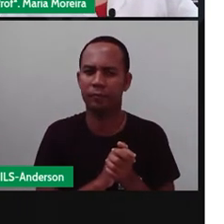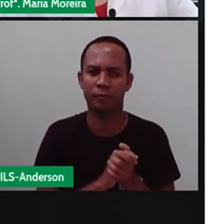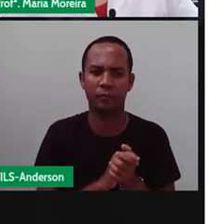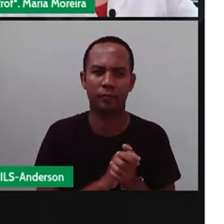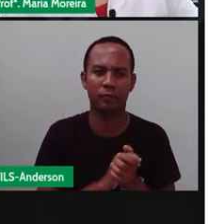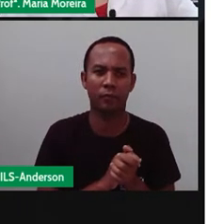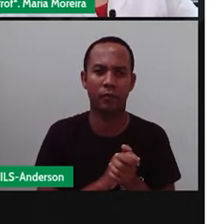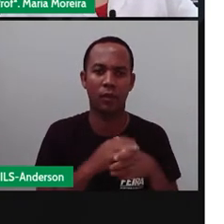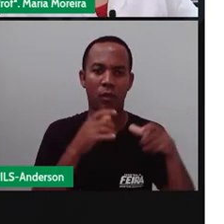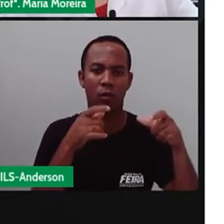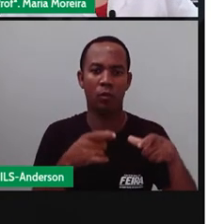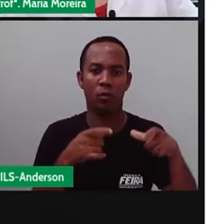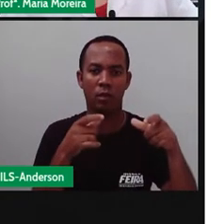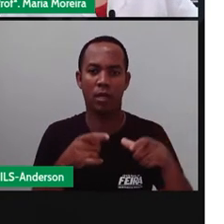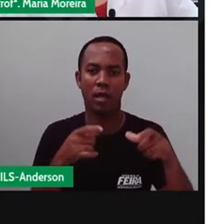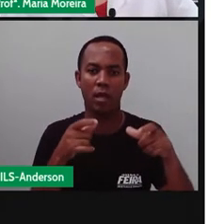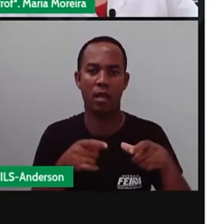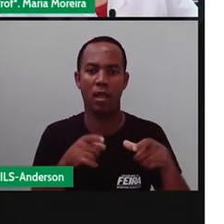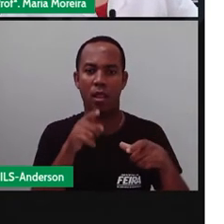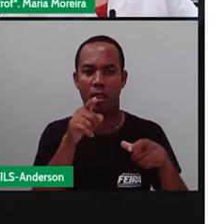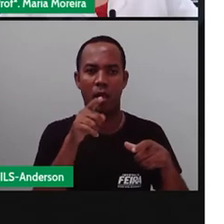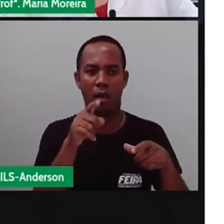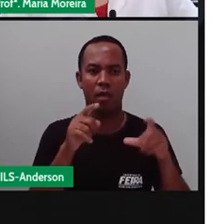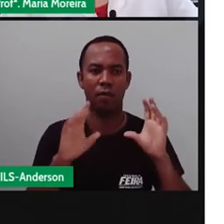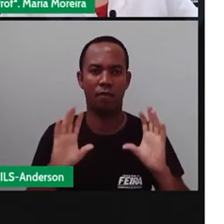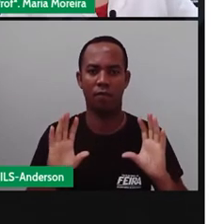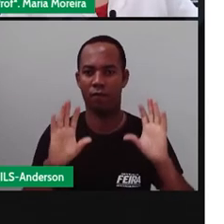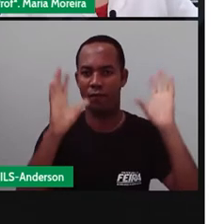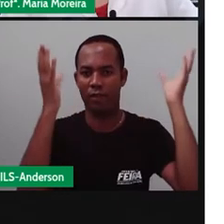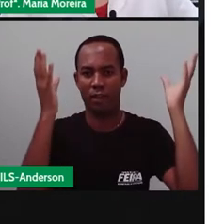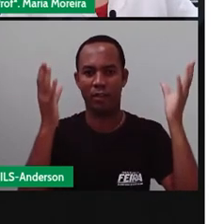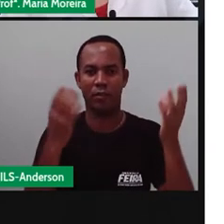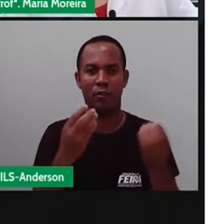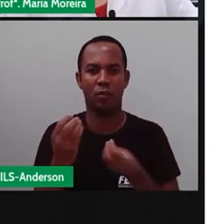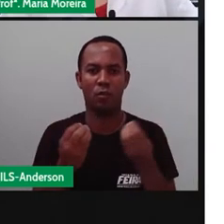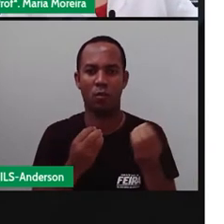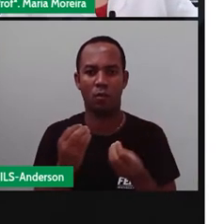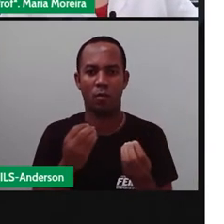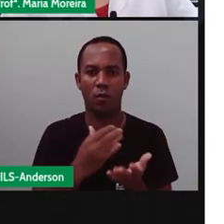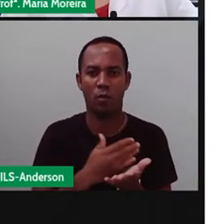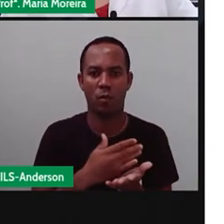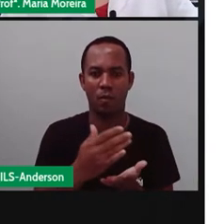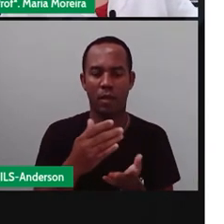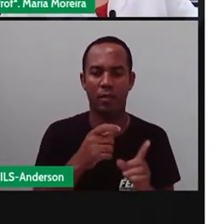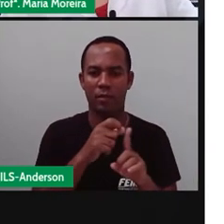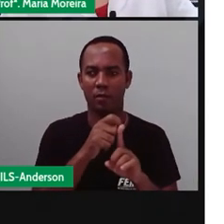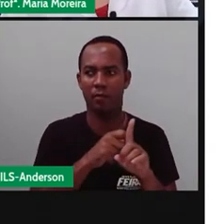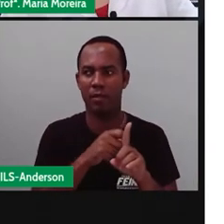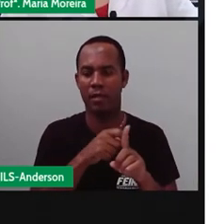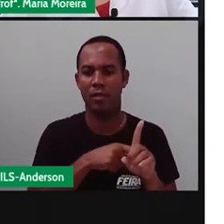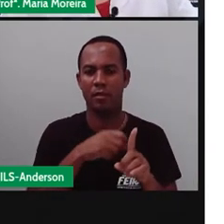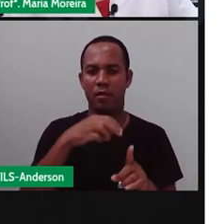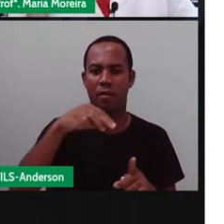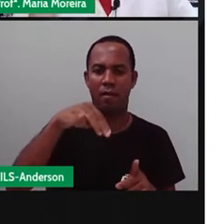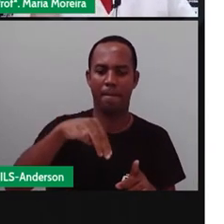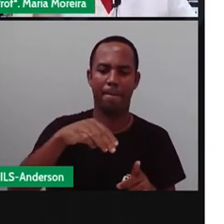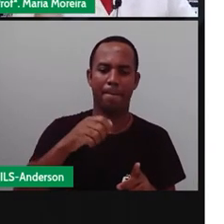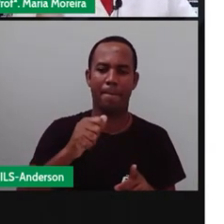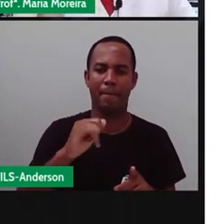Na região Nordeste, né? Há festas juninas que acontecem de maio a início de julho. Gente,